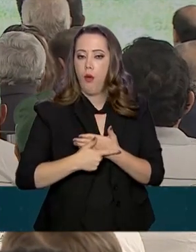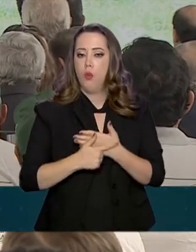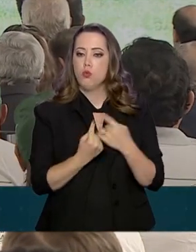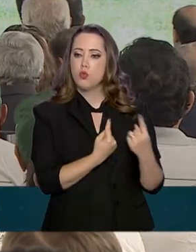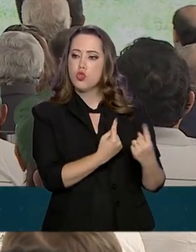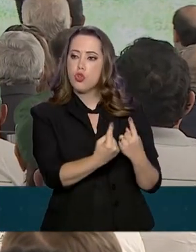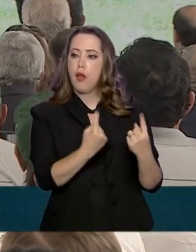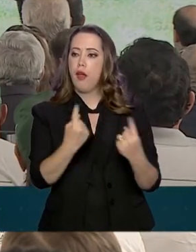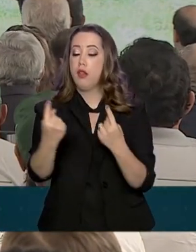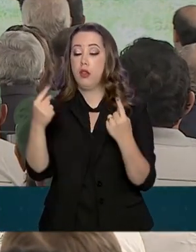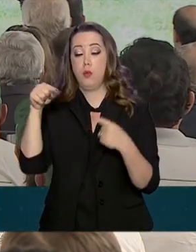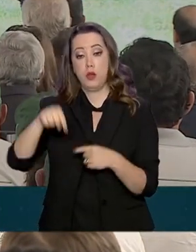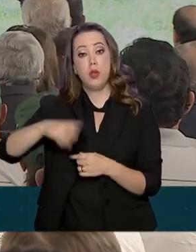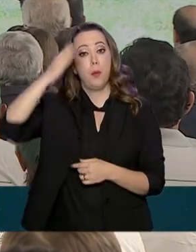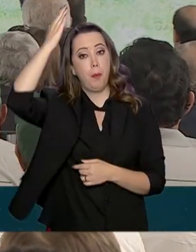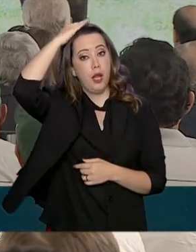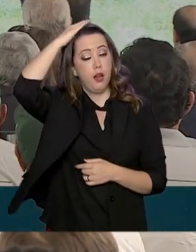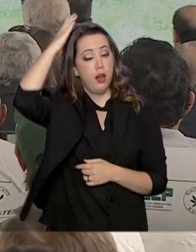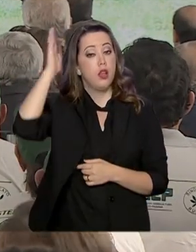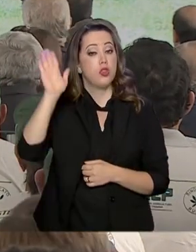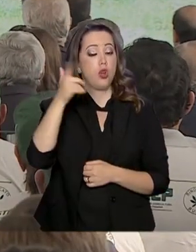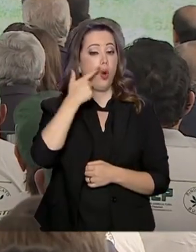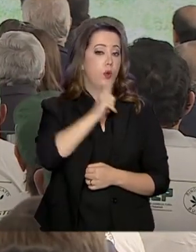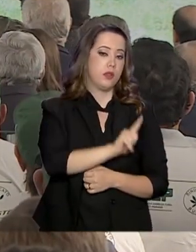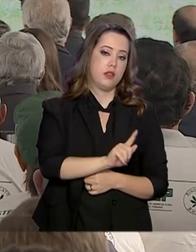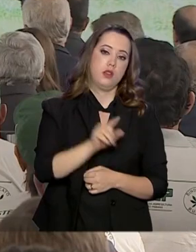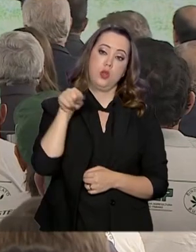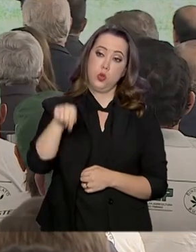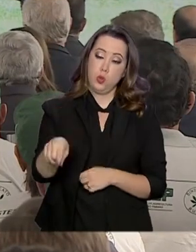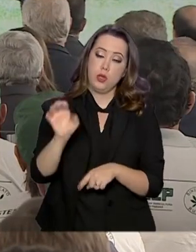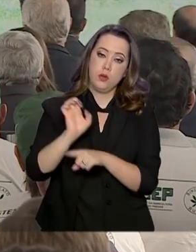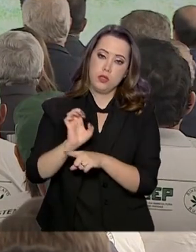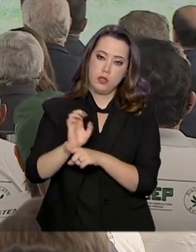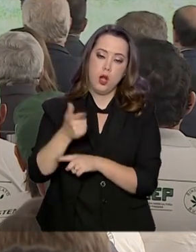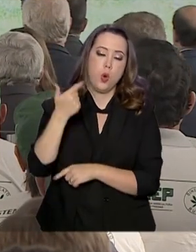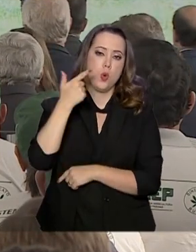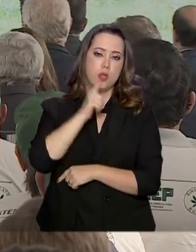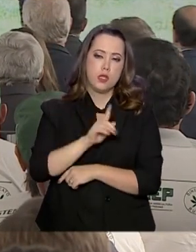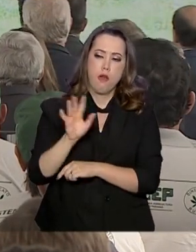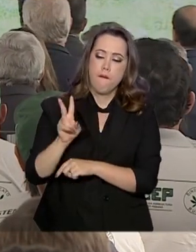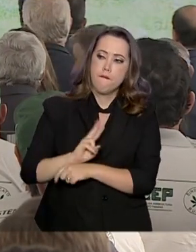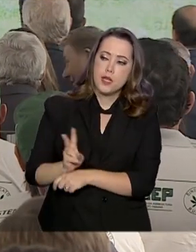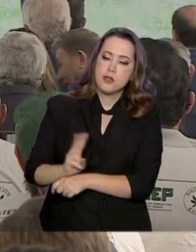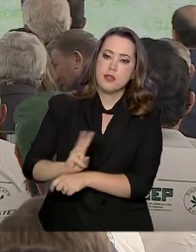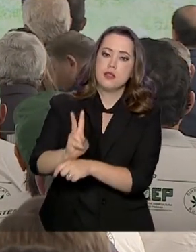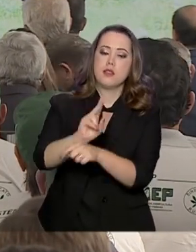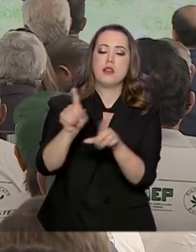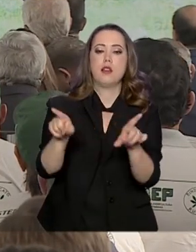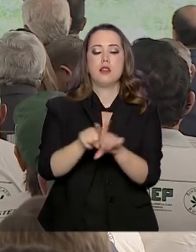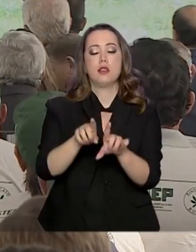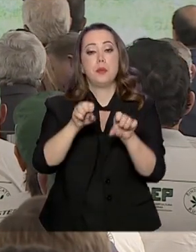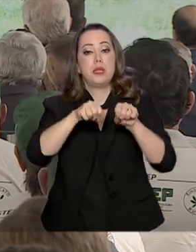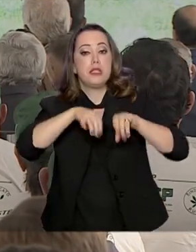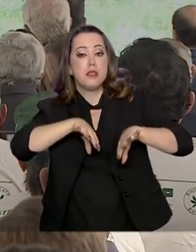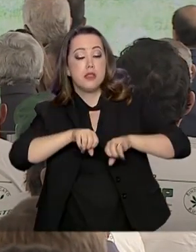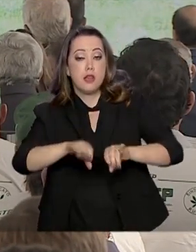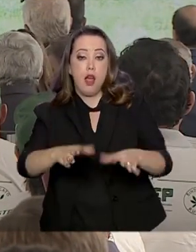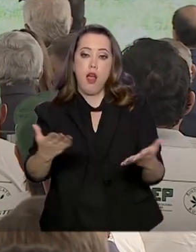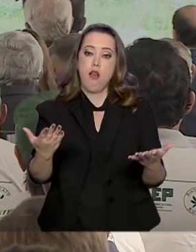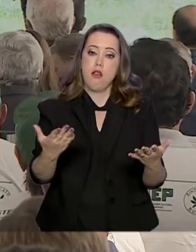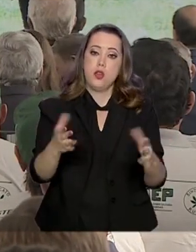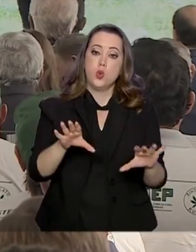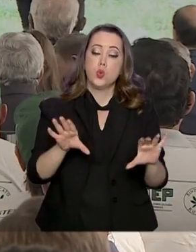já deixou aqui o dever de casa. O estado cumprindo o seu papel de fiscalizar e também de educar. As